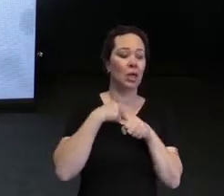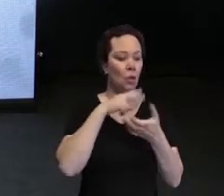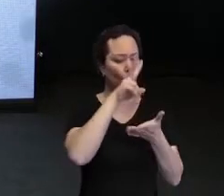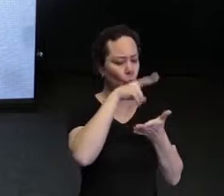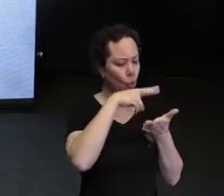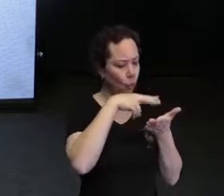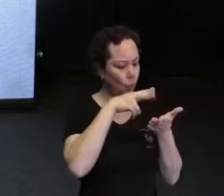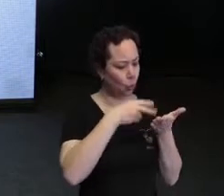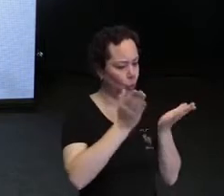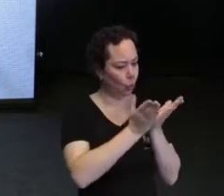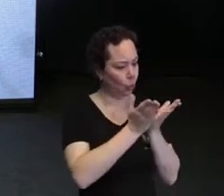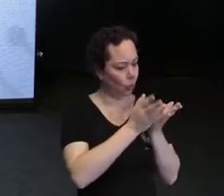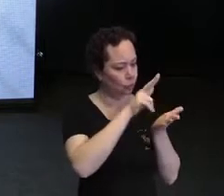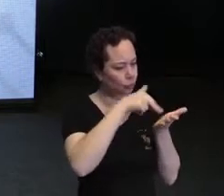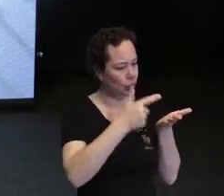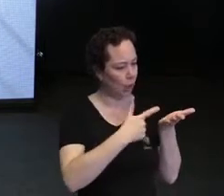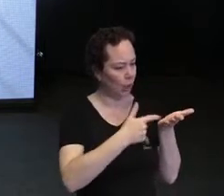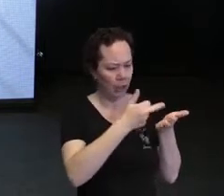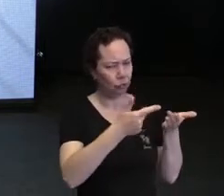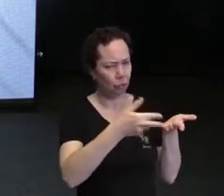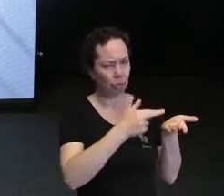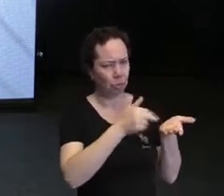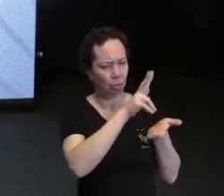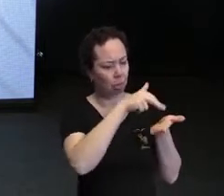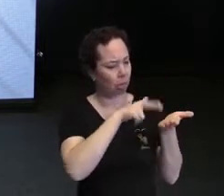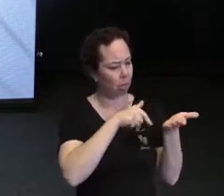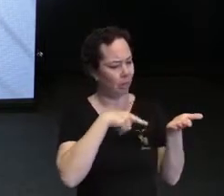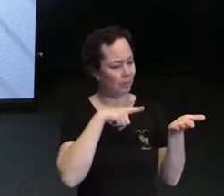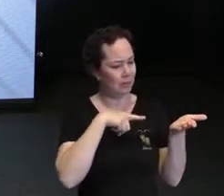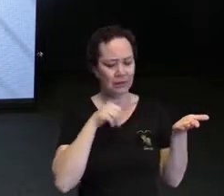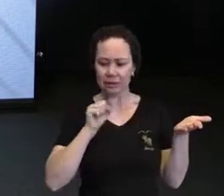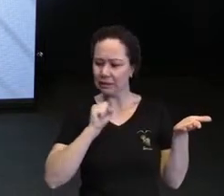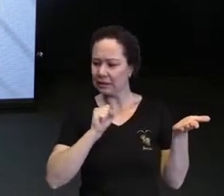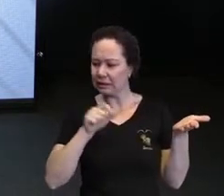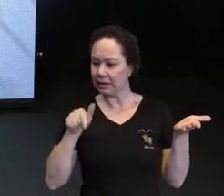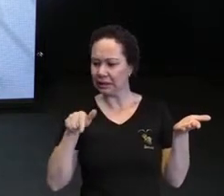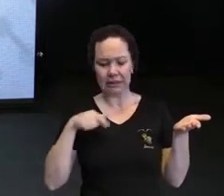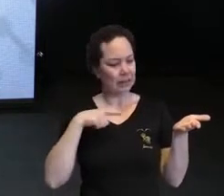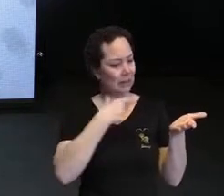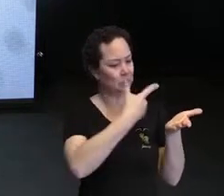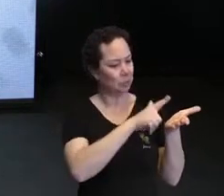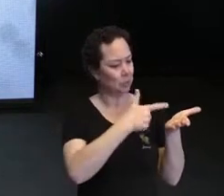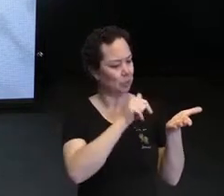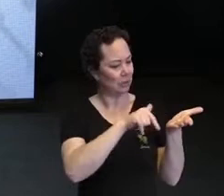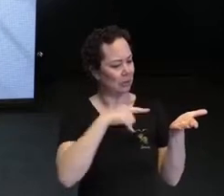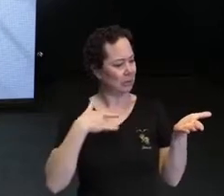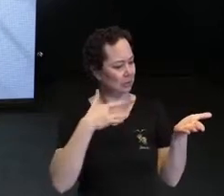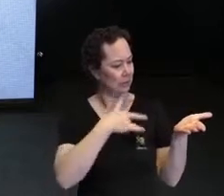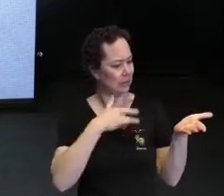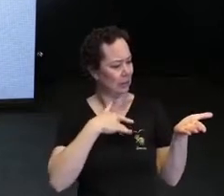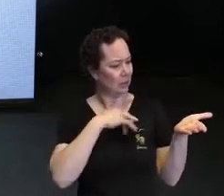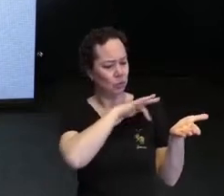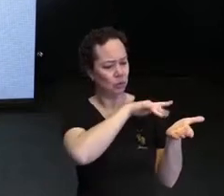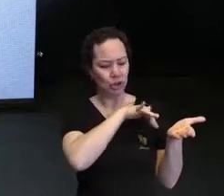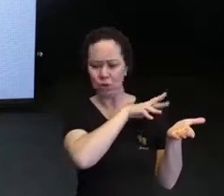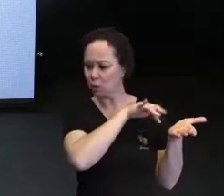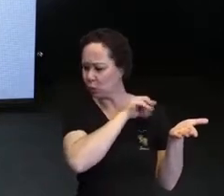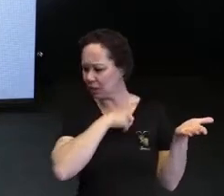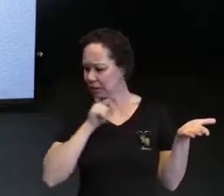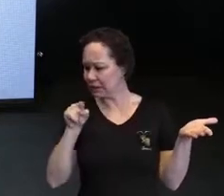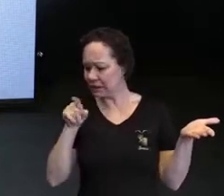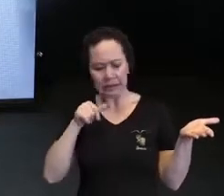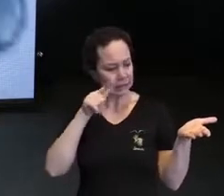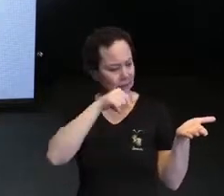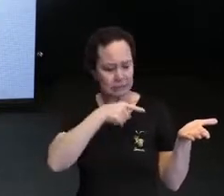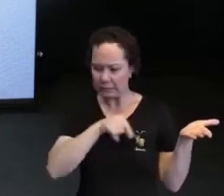acontecerem, de problemas de saúde, de doenças. Fiquei ali esperando e nada disso